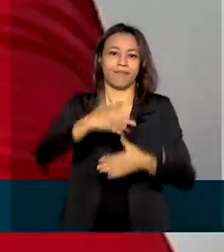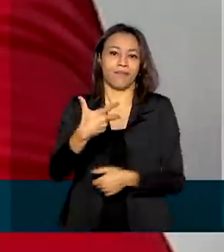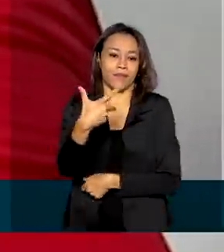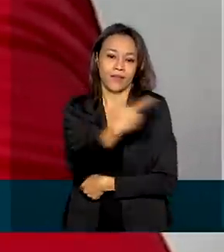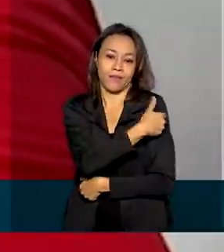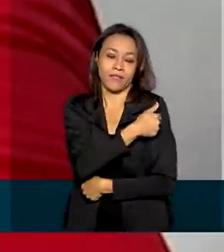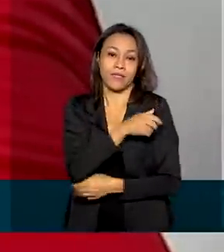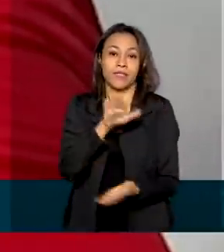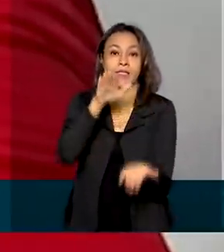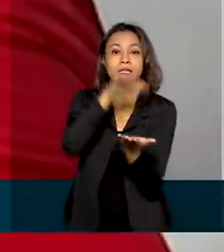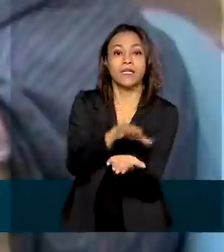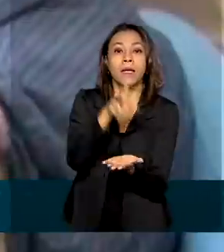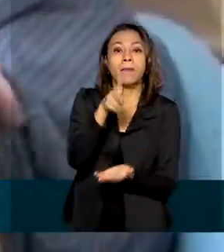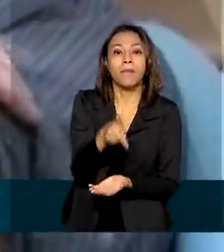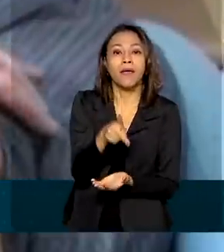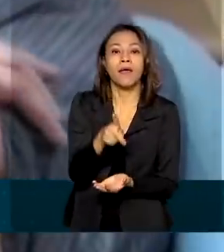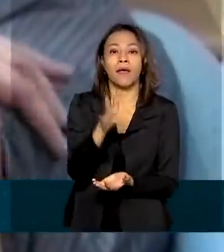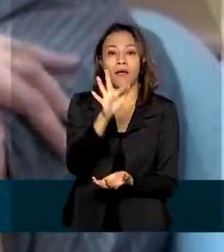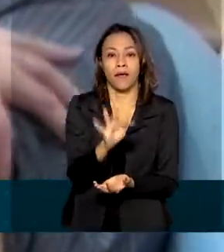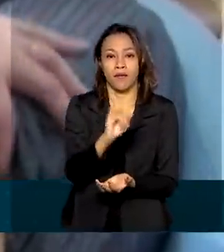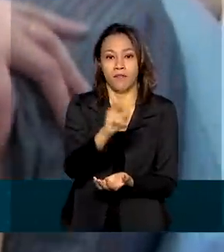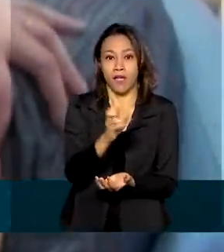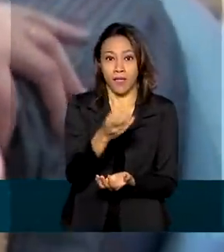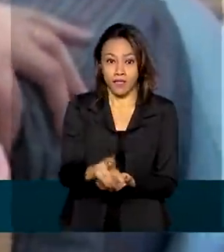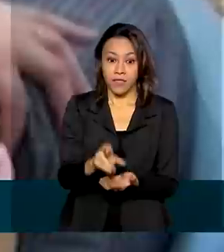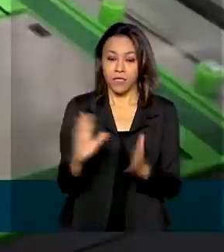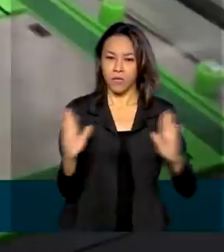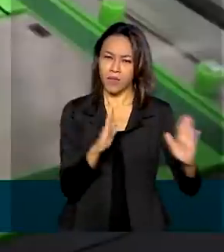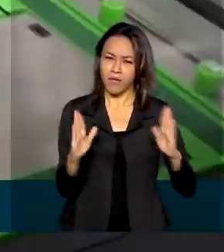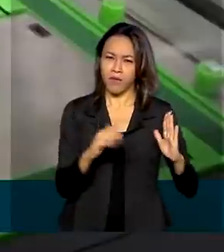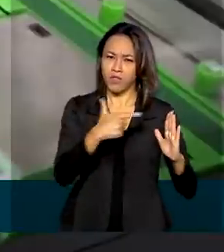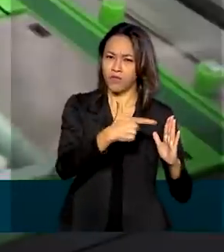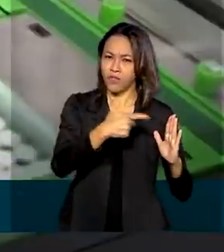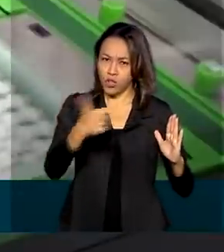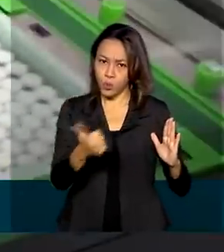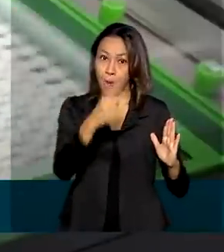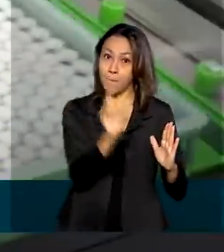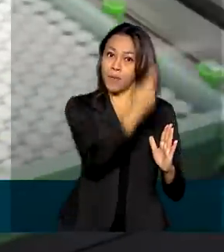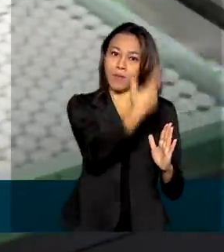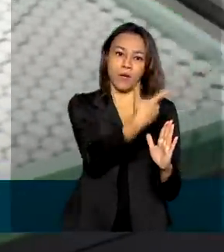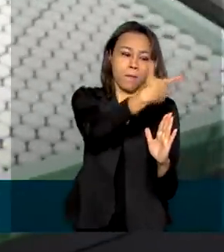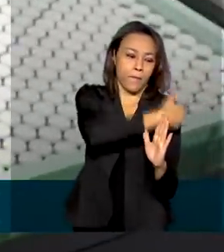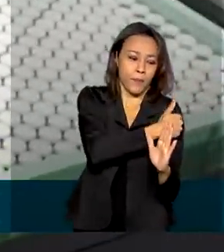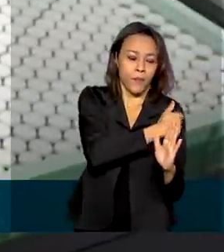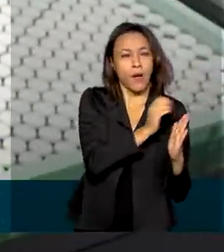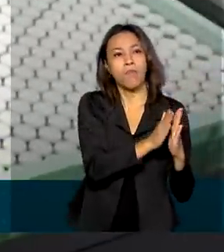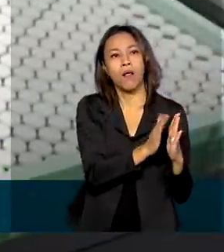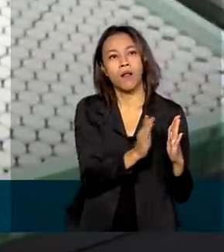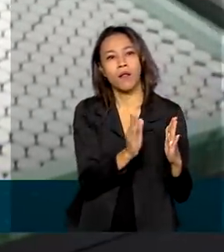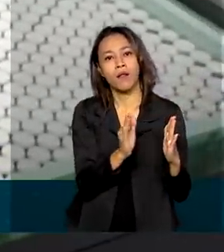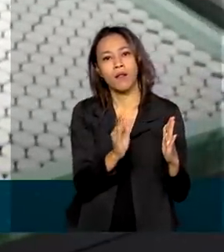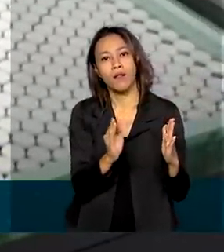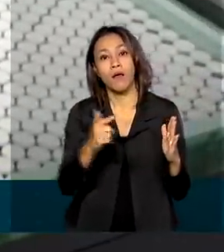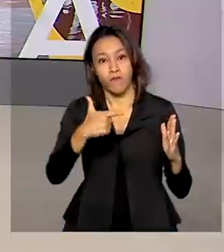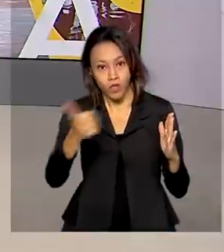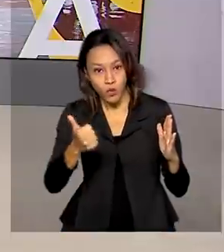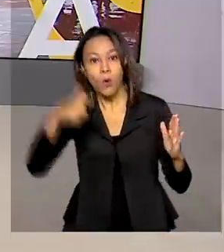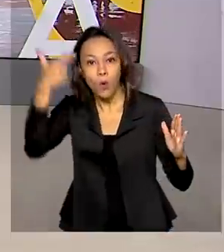administrada em duas doses, com intervalo de 21 dias. Ela ainda não foi vendida para o Brasil.